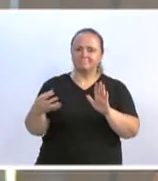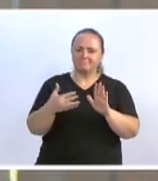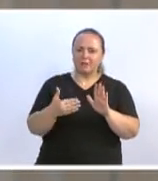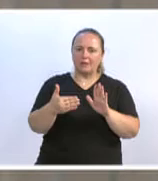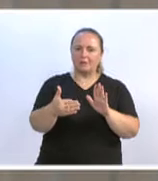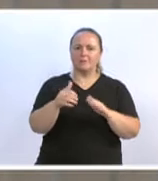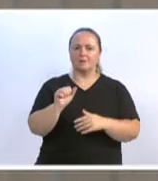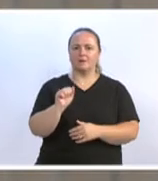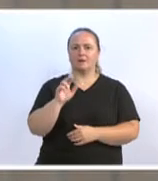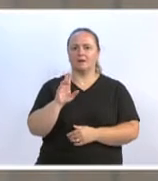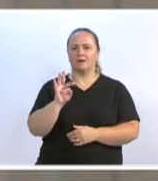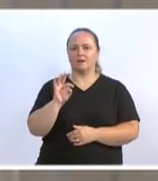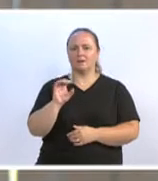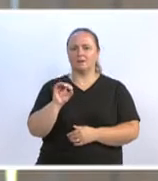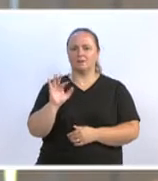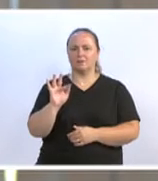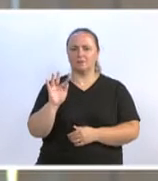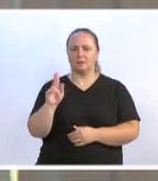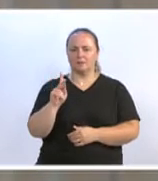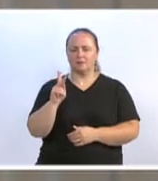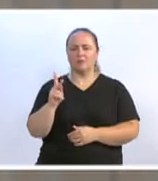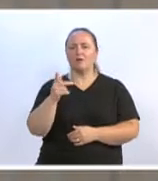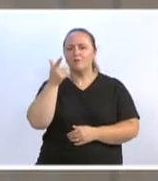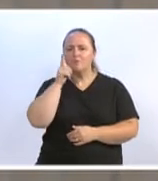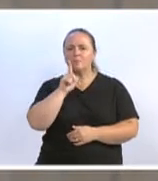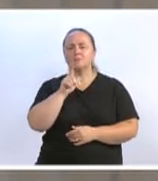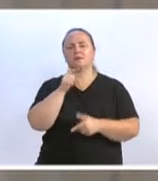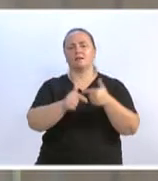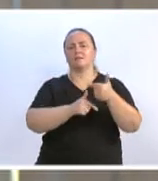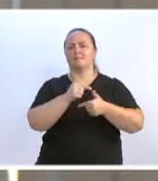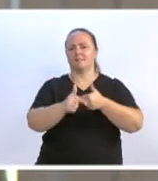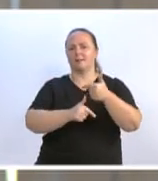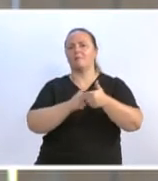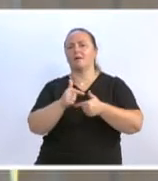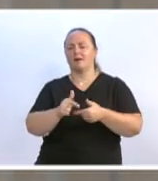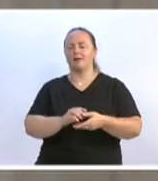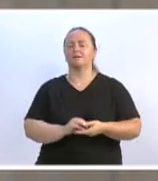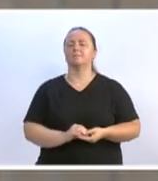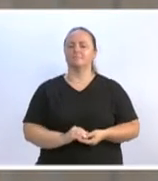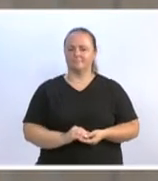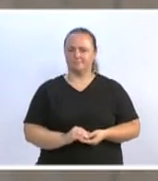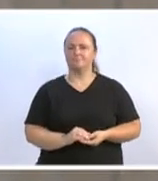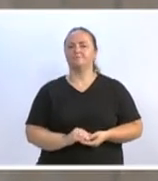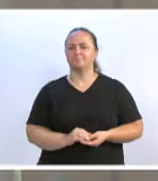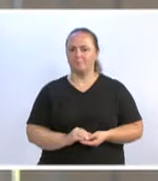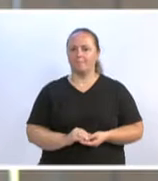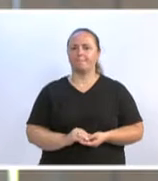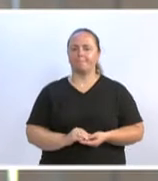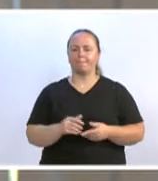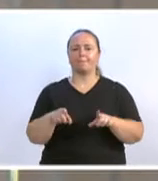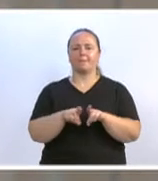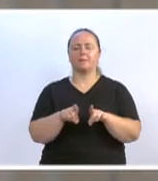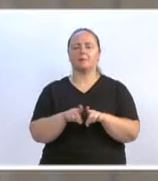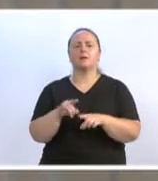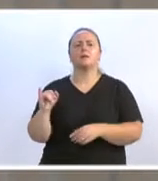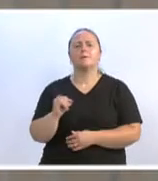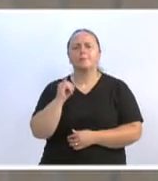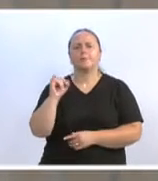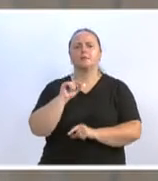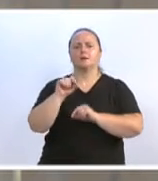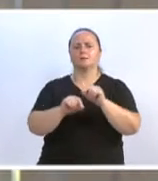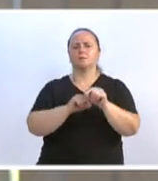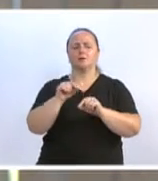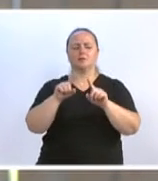que venha também, que possa fazer um bom trabalho. E importante também, com os servidores daquela casa.